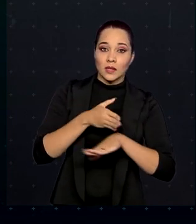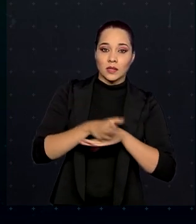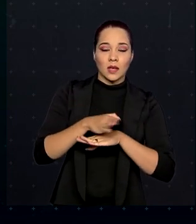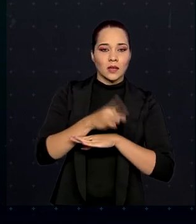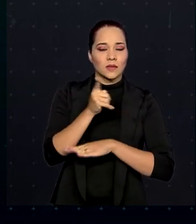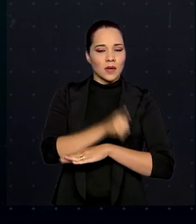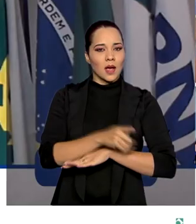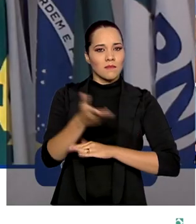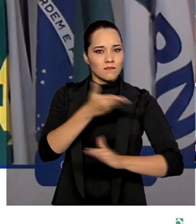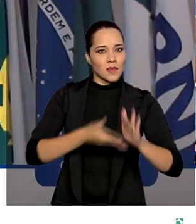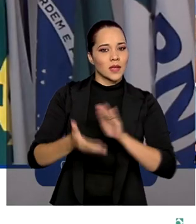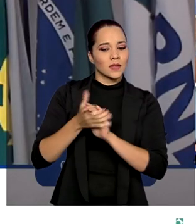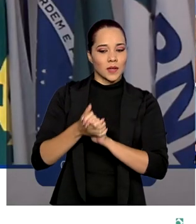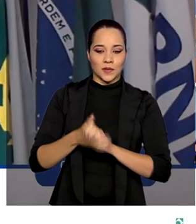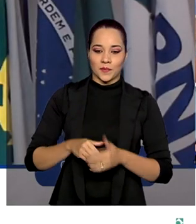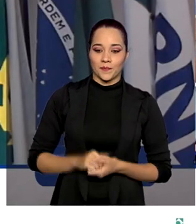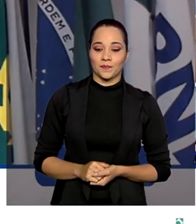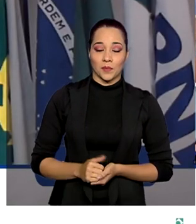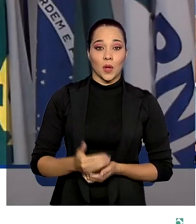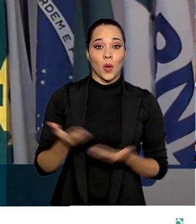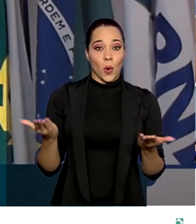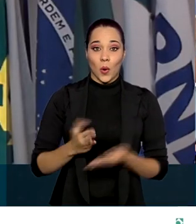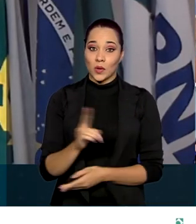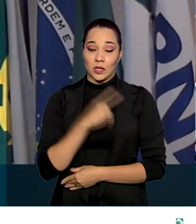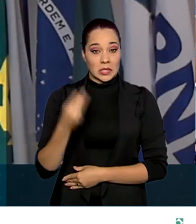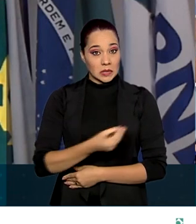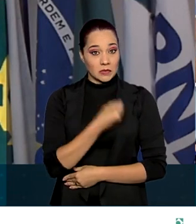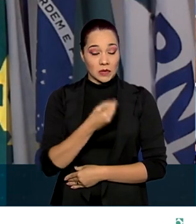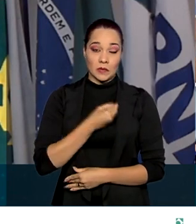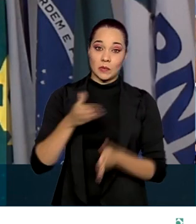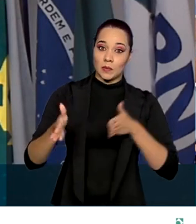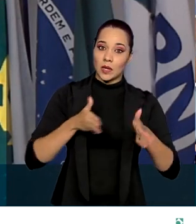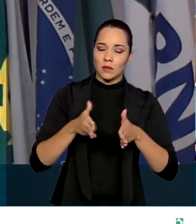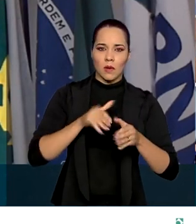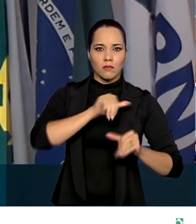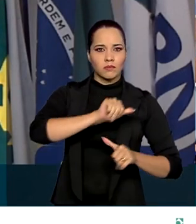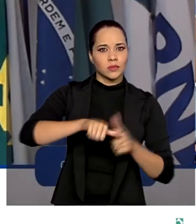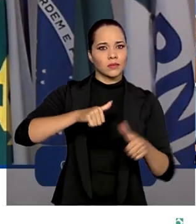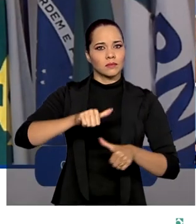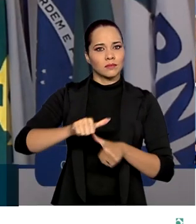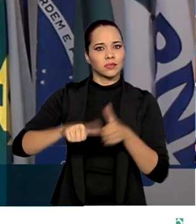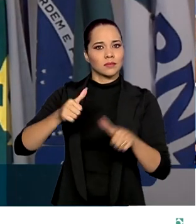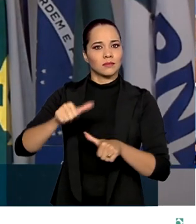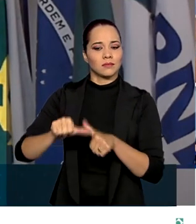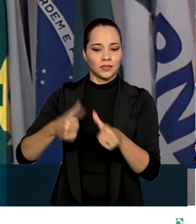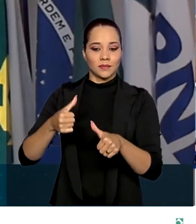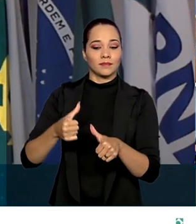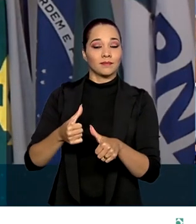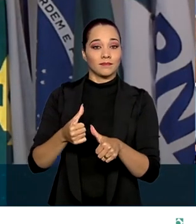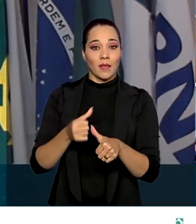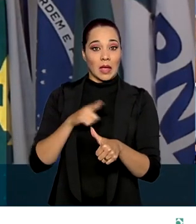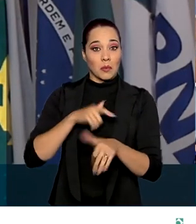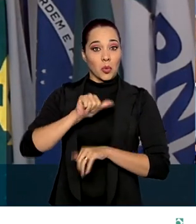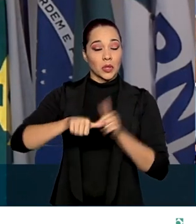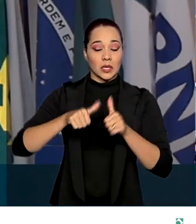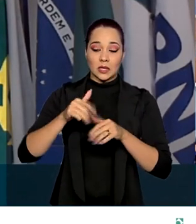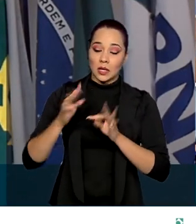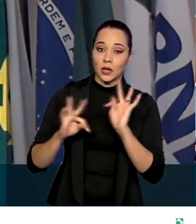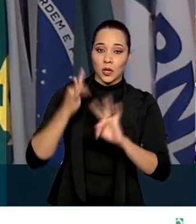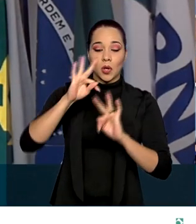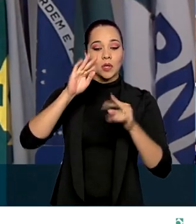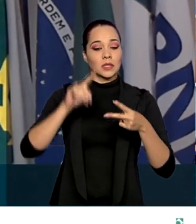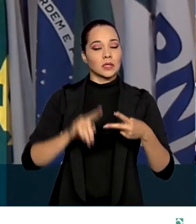mentores e parceiros. A gente vive hoje uma era de muita mudança. Mudança tecnológica,